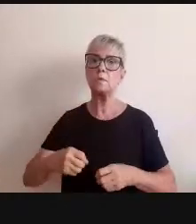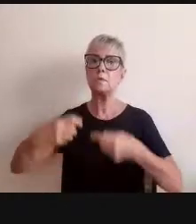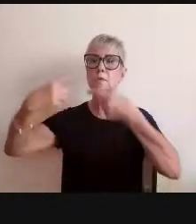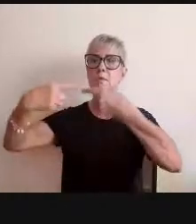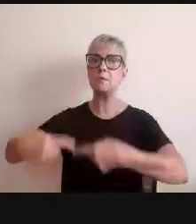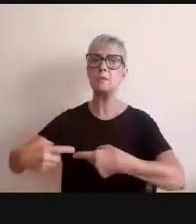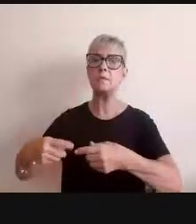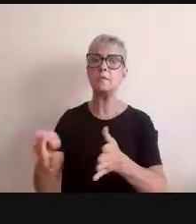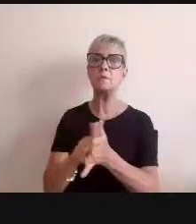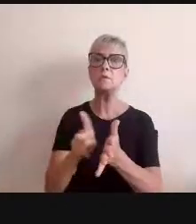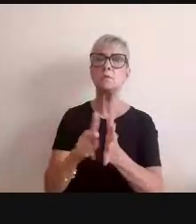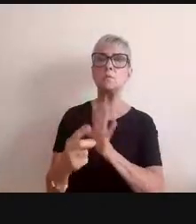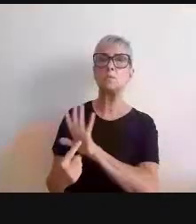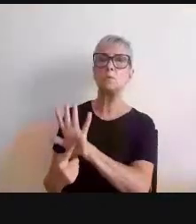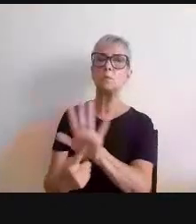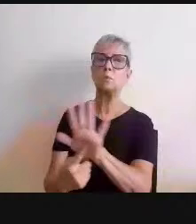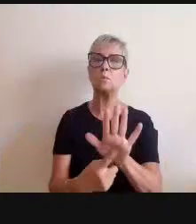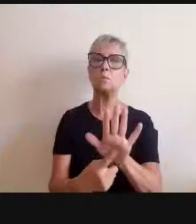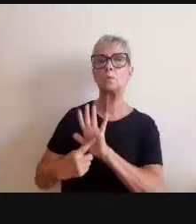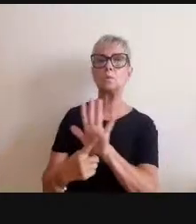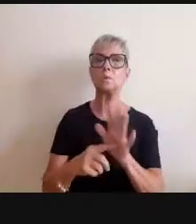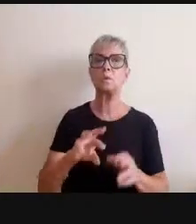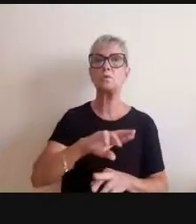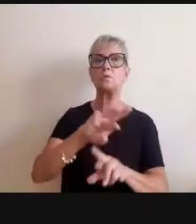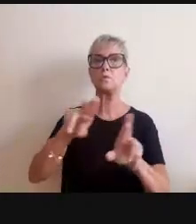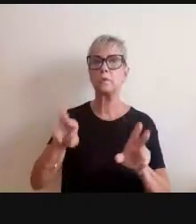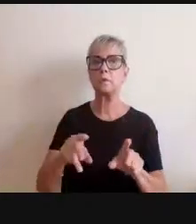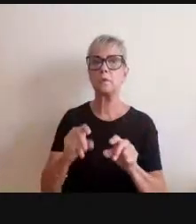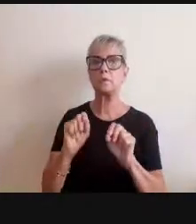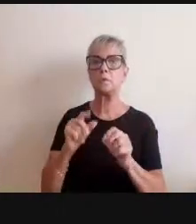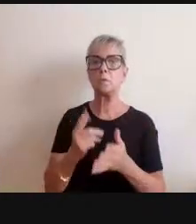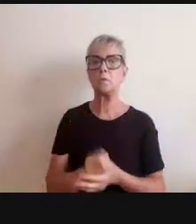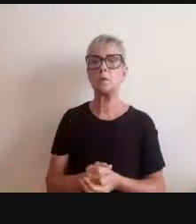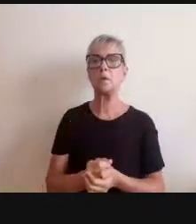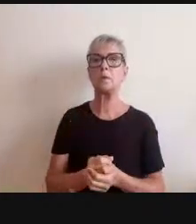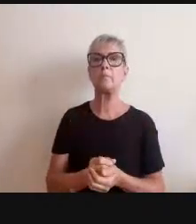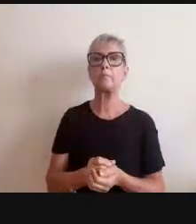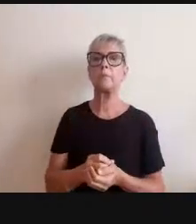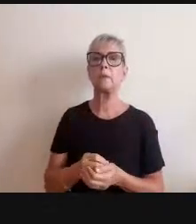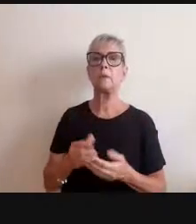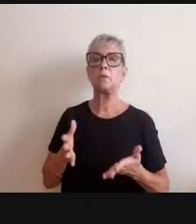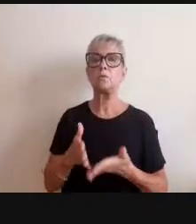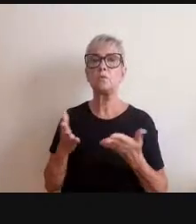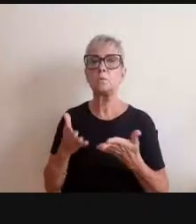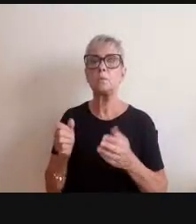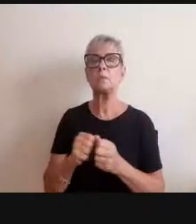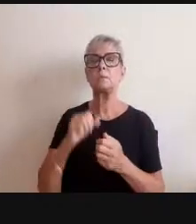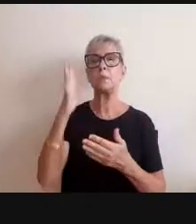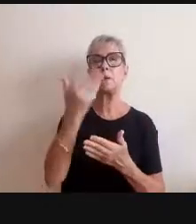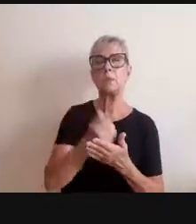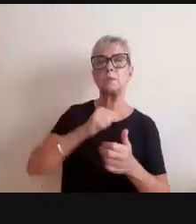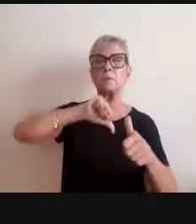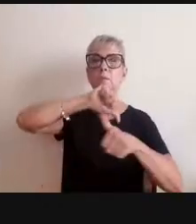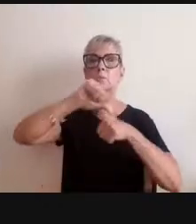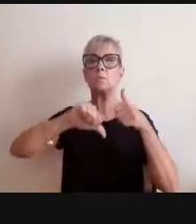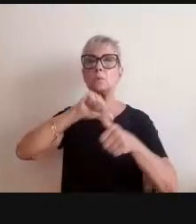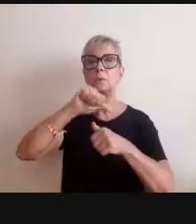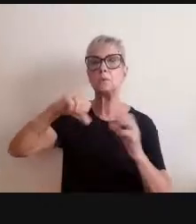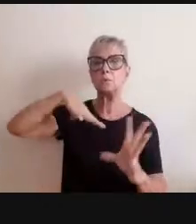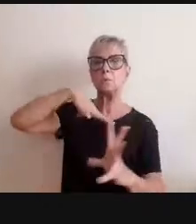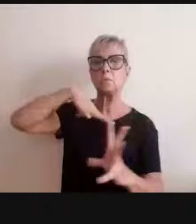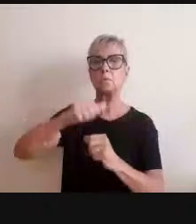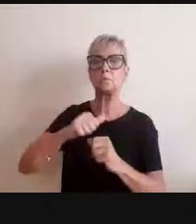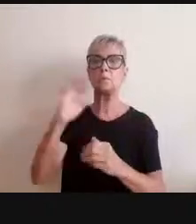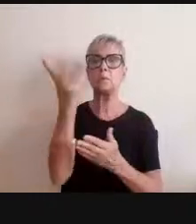falas da diferença? O que o ativismo em arte vem instaurando e alterando no mundo das artes visuais?